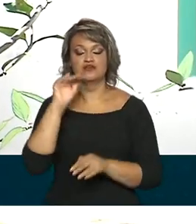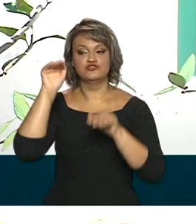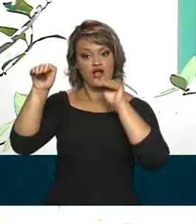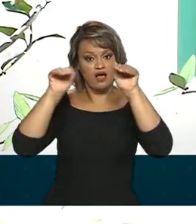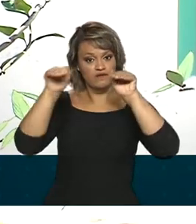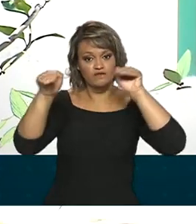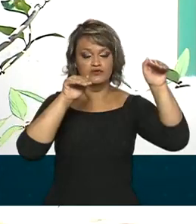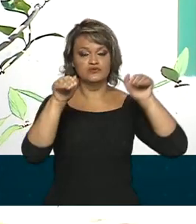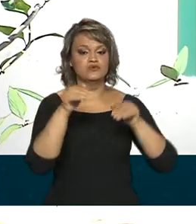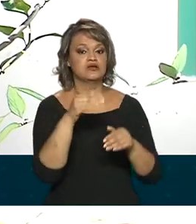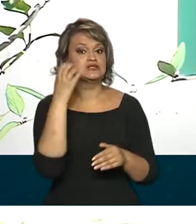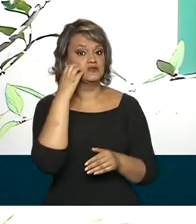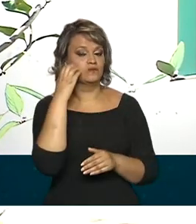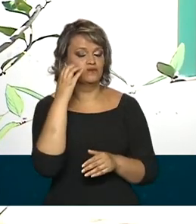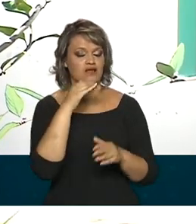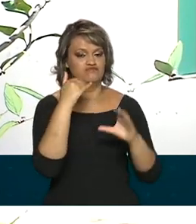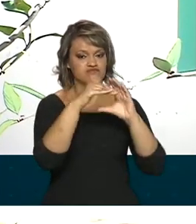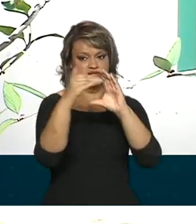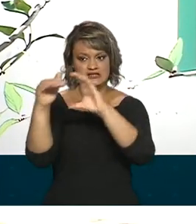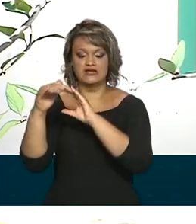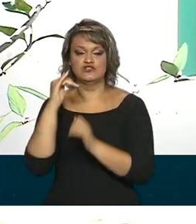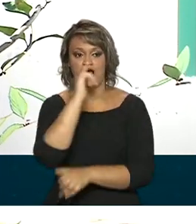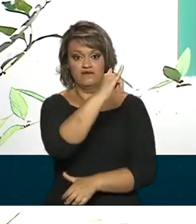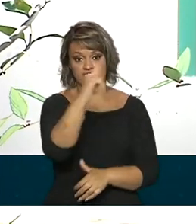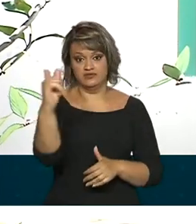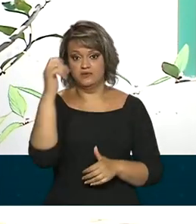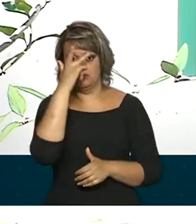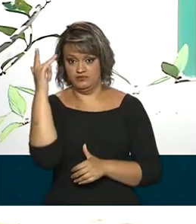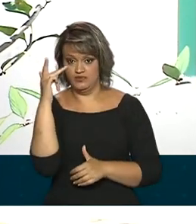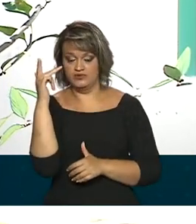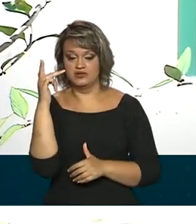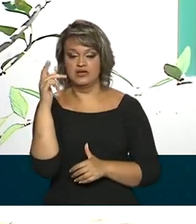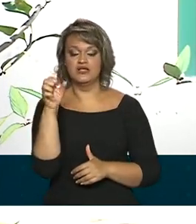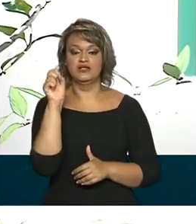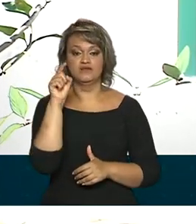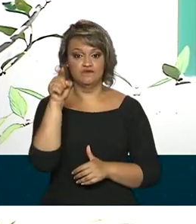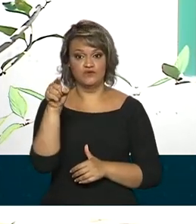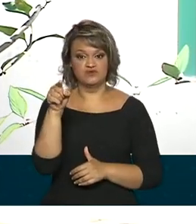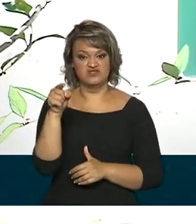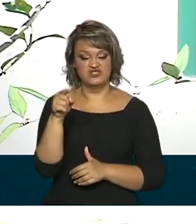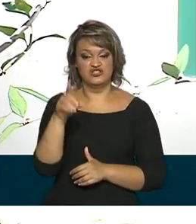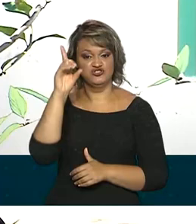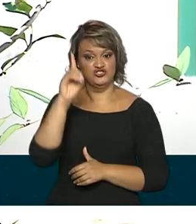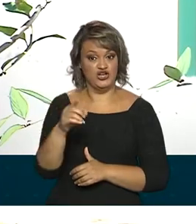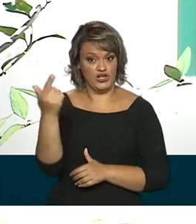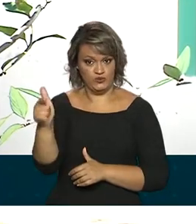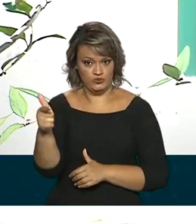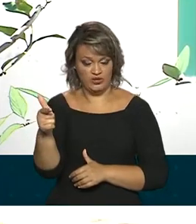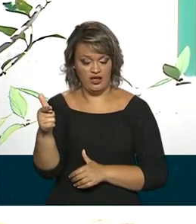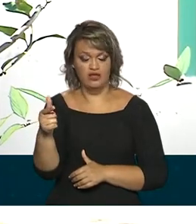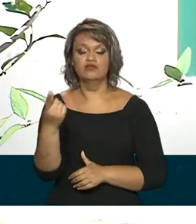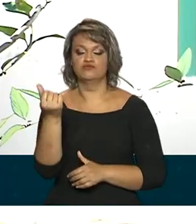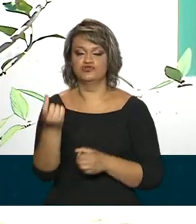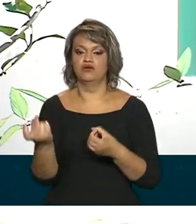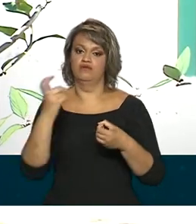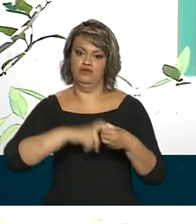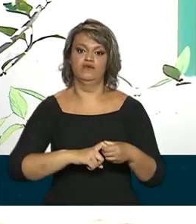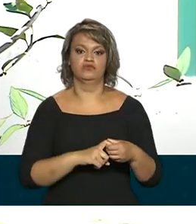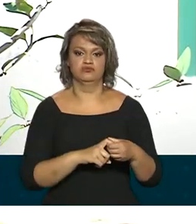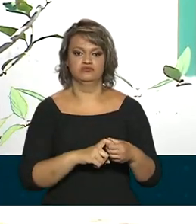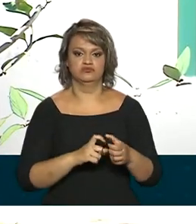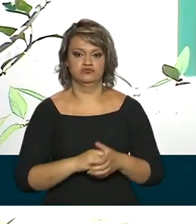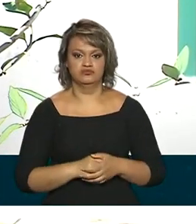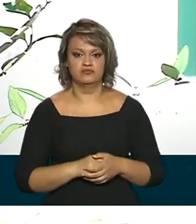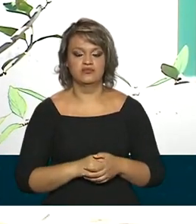mensagens de celular orientando essas pessoas que receberam o benefício de forma irregular para a devolução voluntária desses